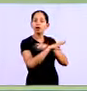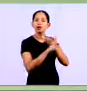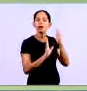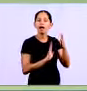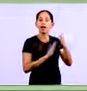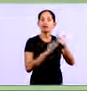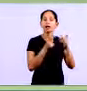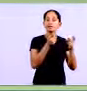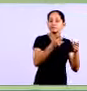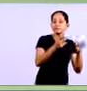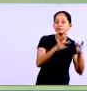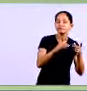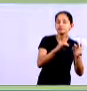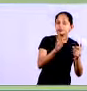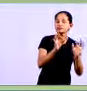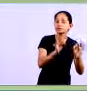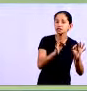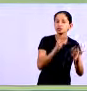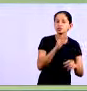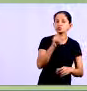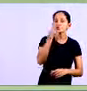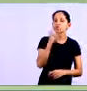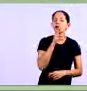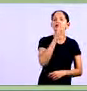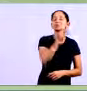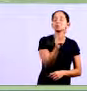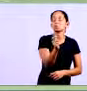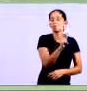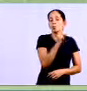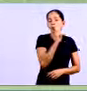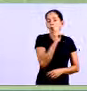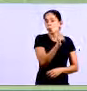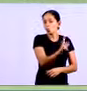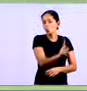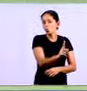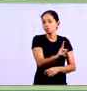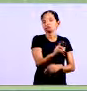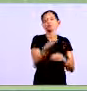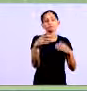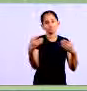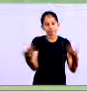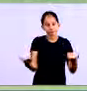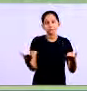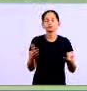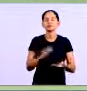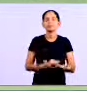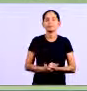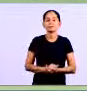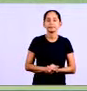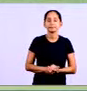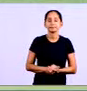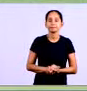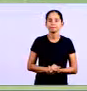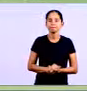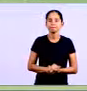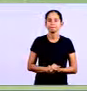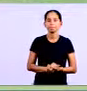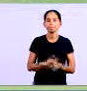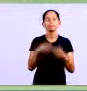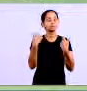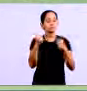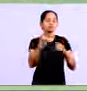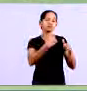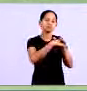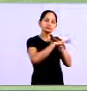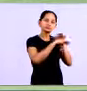para atender a demanda minimizando seus custos de formação ou seja o estoque que você deve